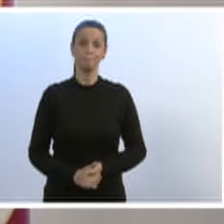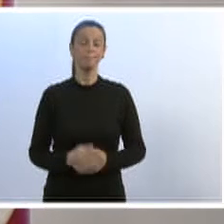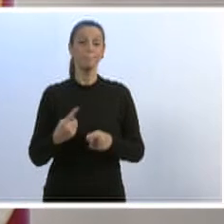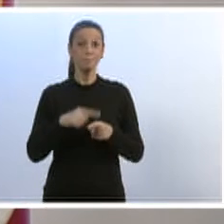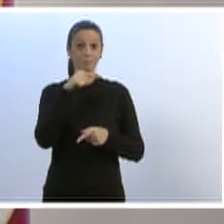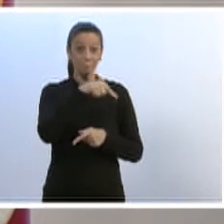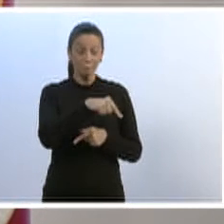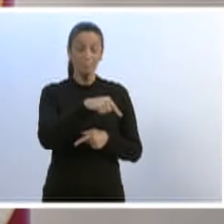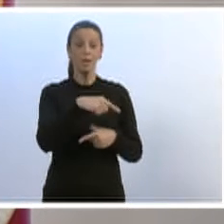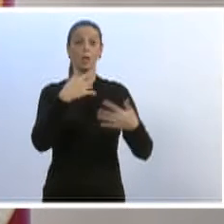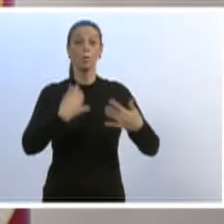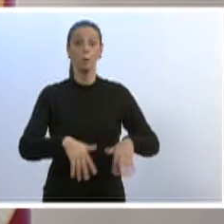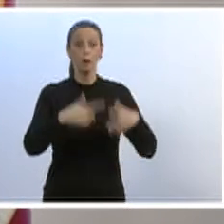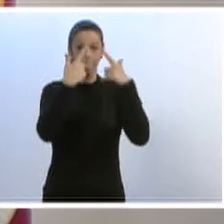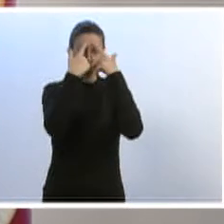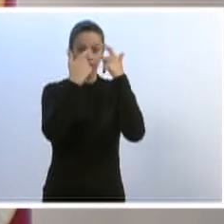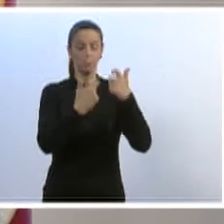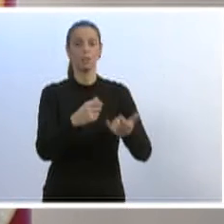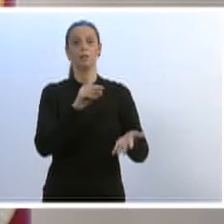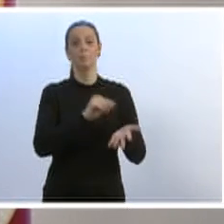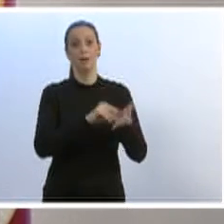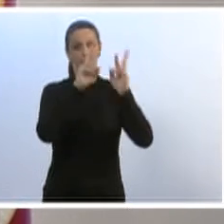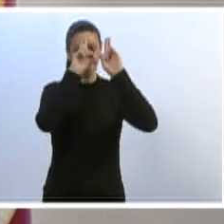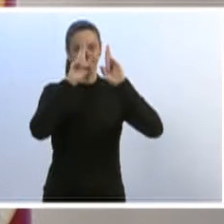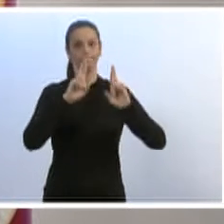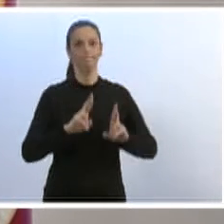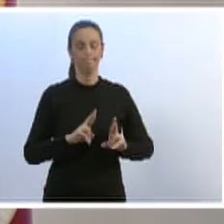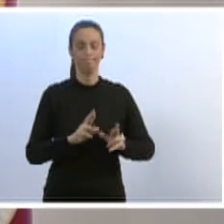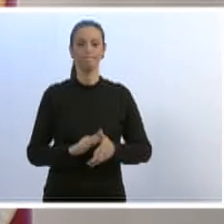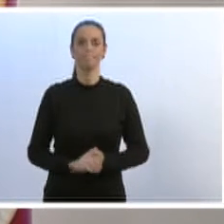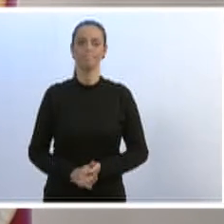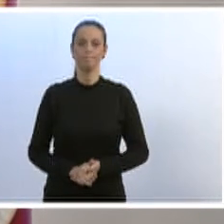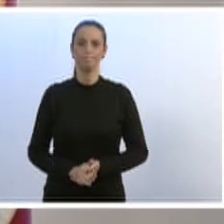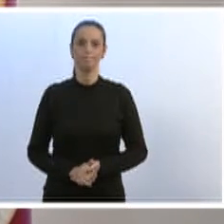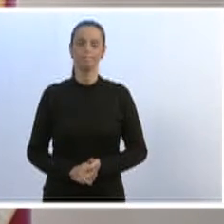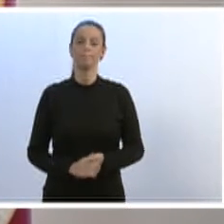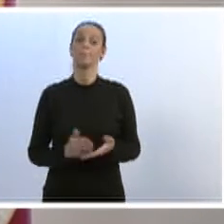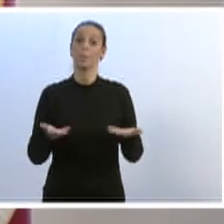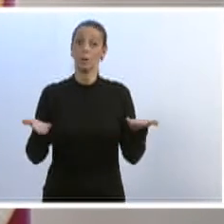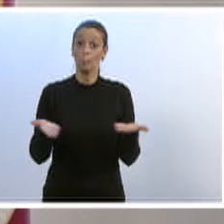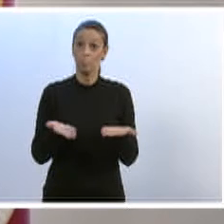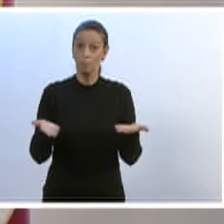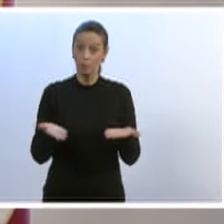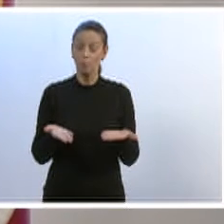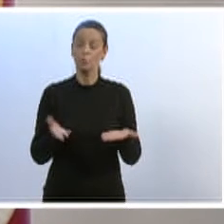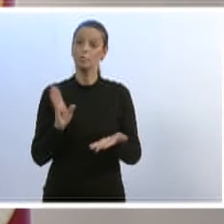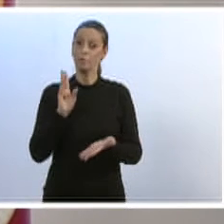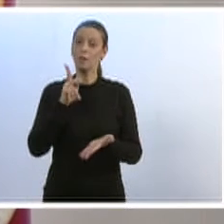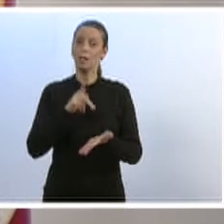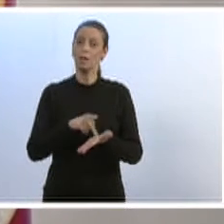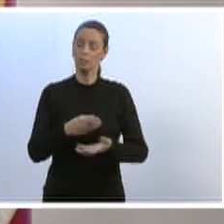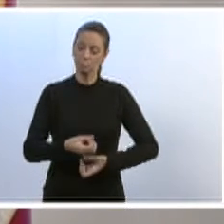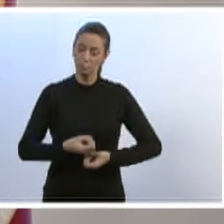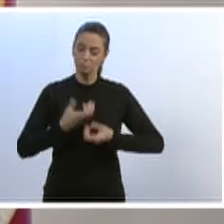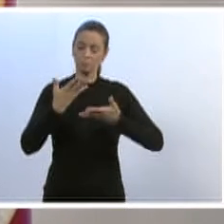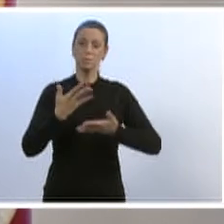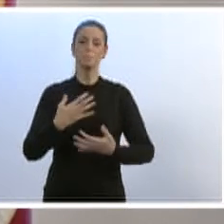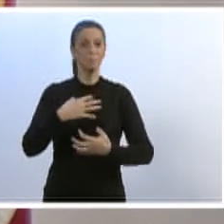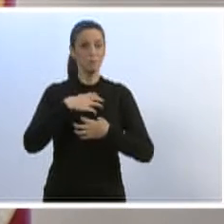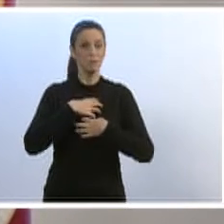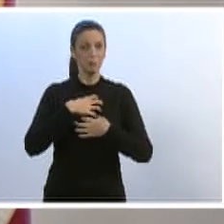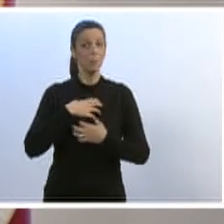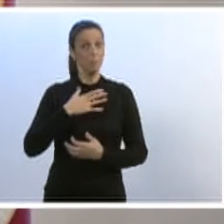violência, a tanto desrespeito que estão enfrentando. Fica aqui hoje, fica aqui hoje esse sentimento que não é somente meu,